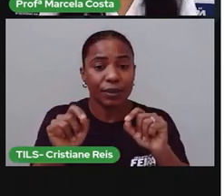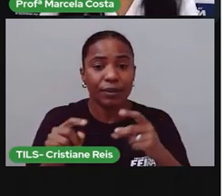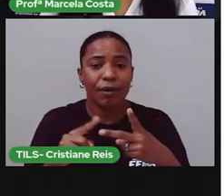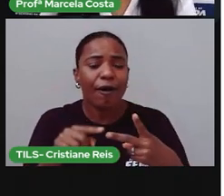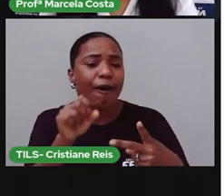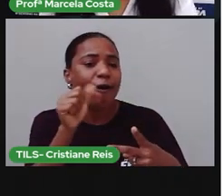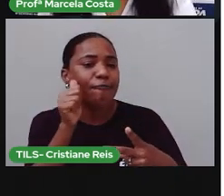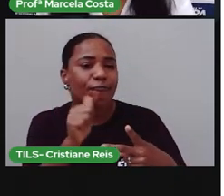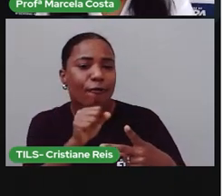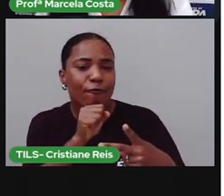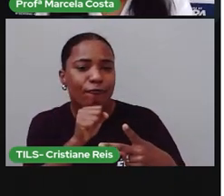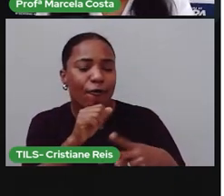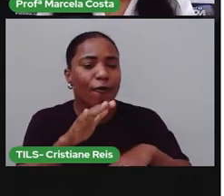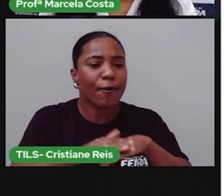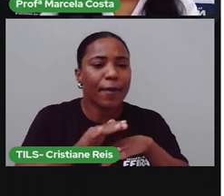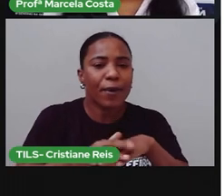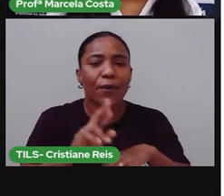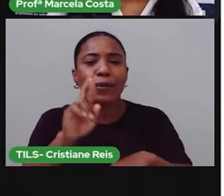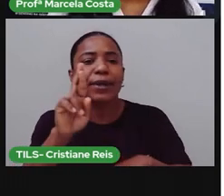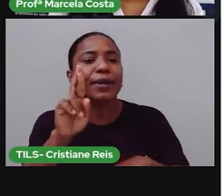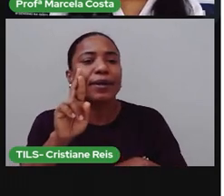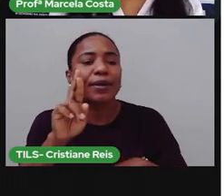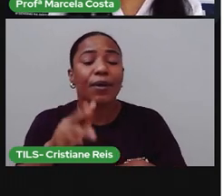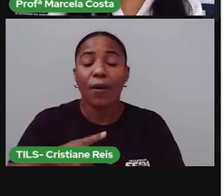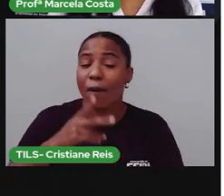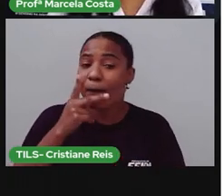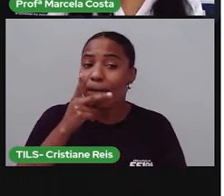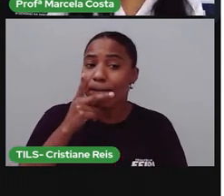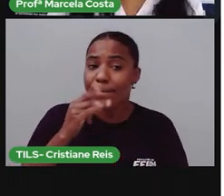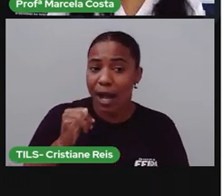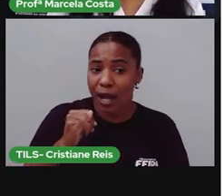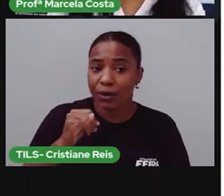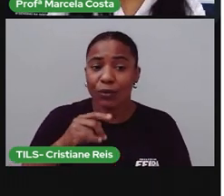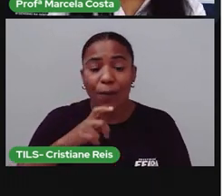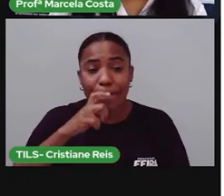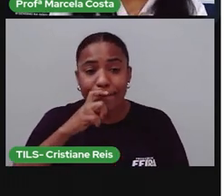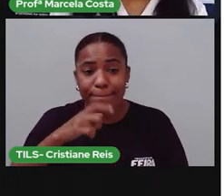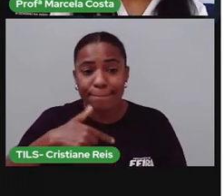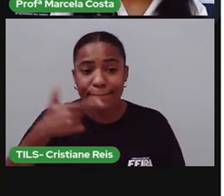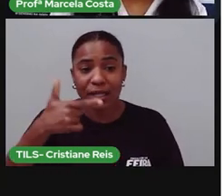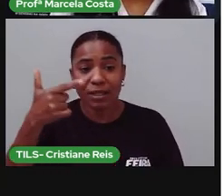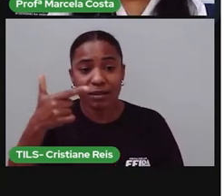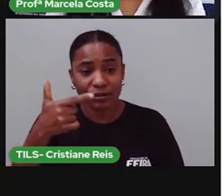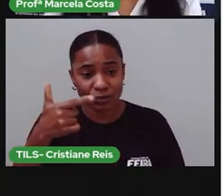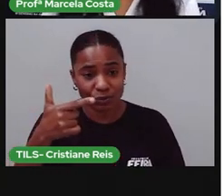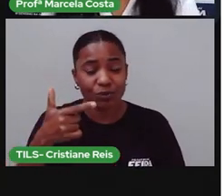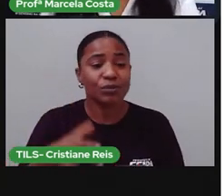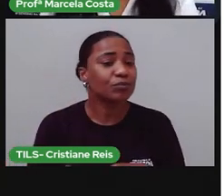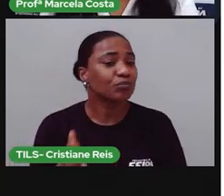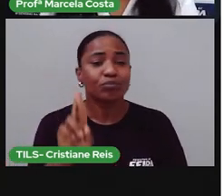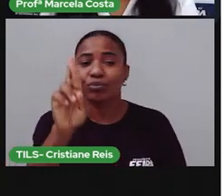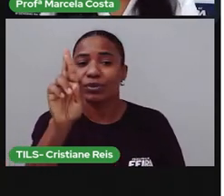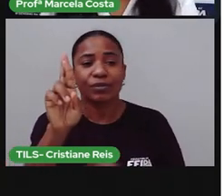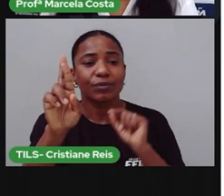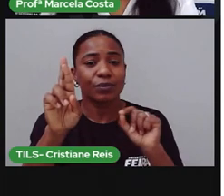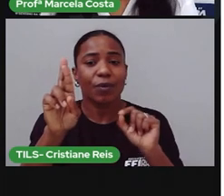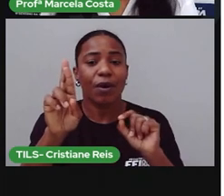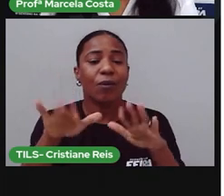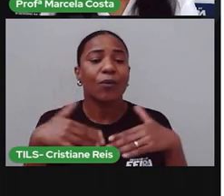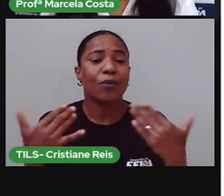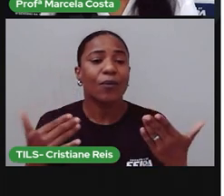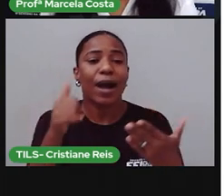Qual é a responsabilidade do pai ou do padrasto? Qual é a responsabilidade da mãe ou da madrasta?